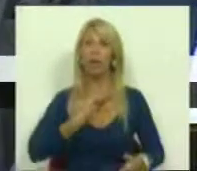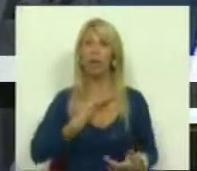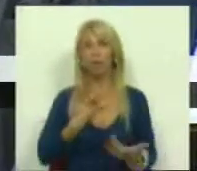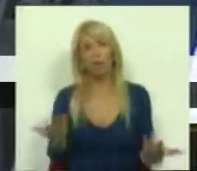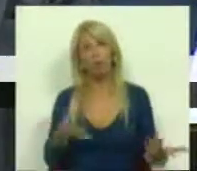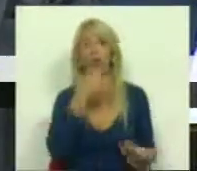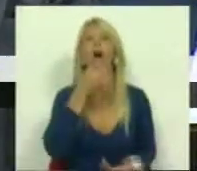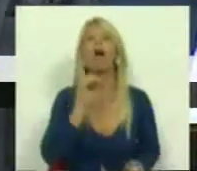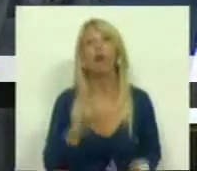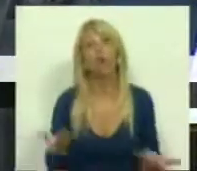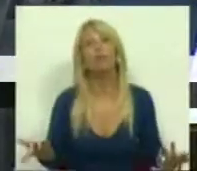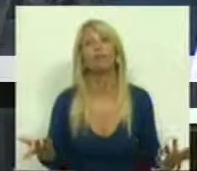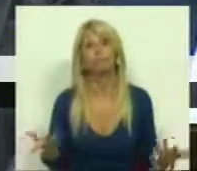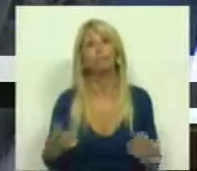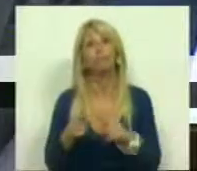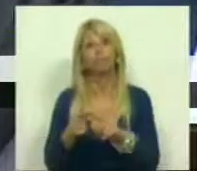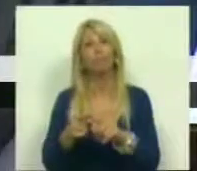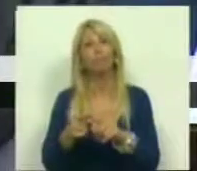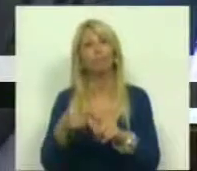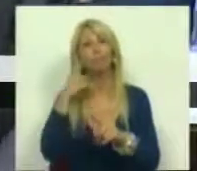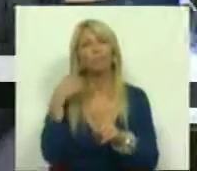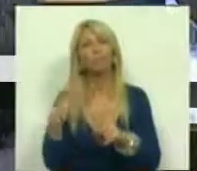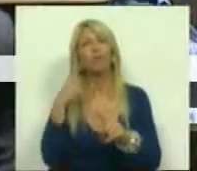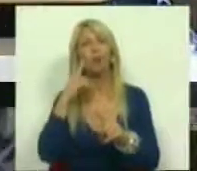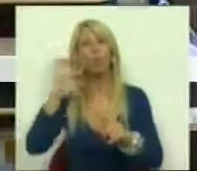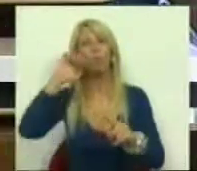a pôr em causa o memorando que o Estado português assinou com a Troika. Obrigado. Obrigado.